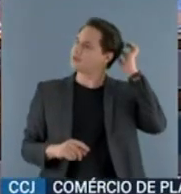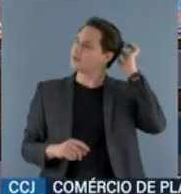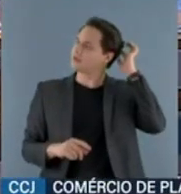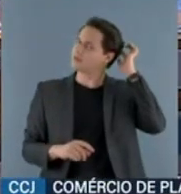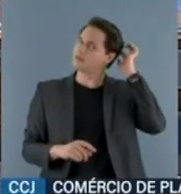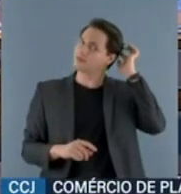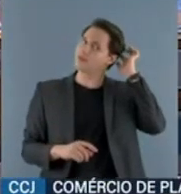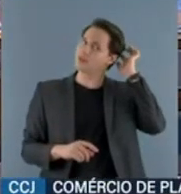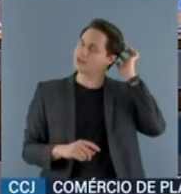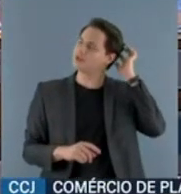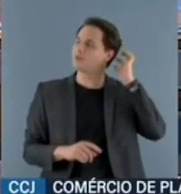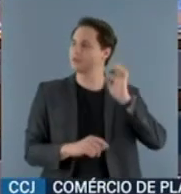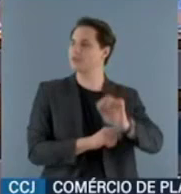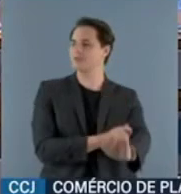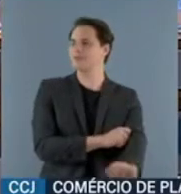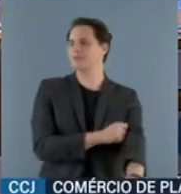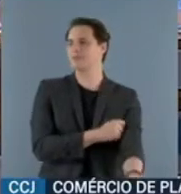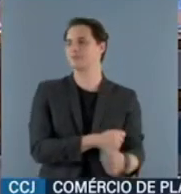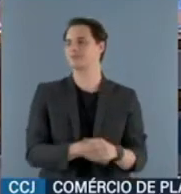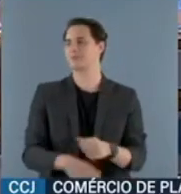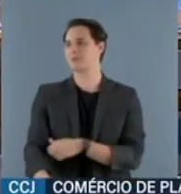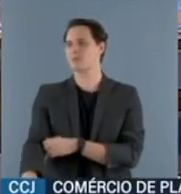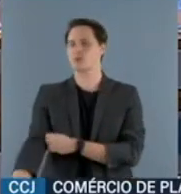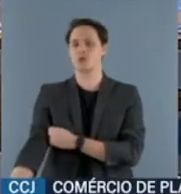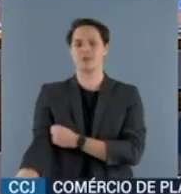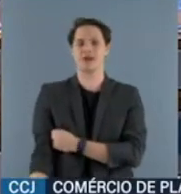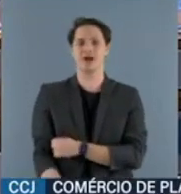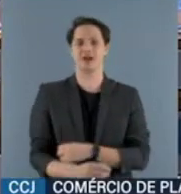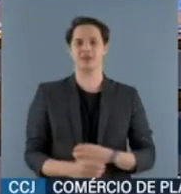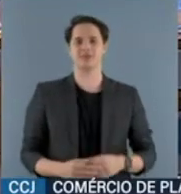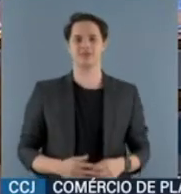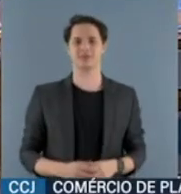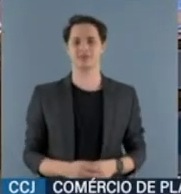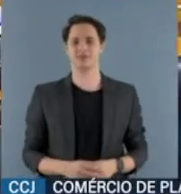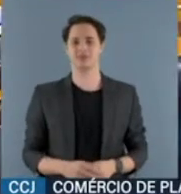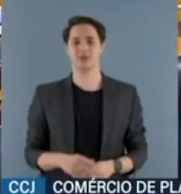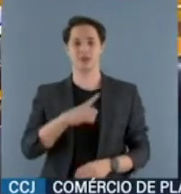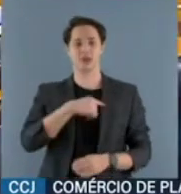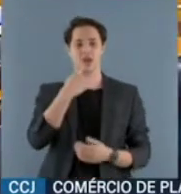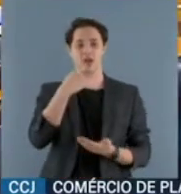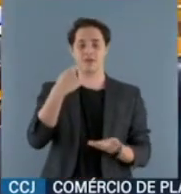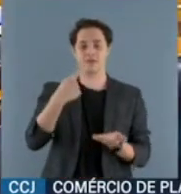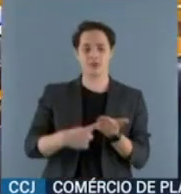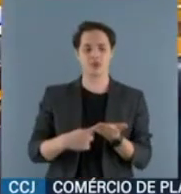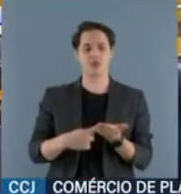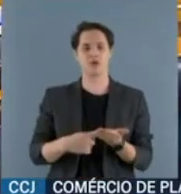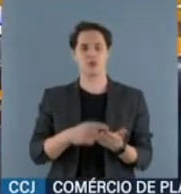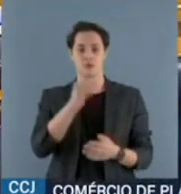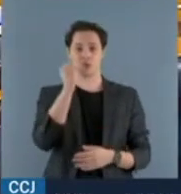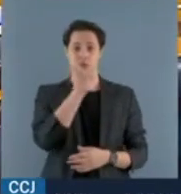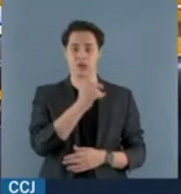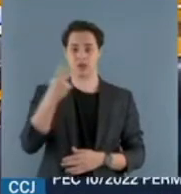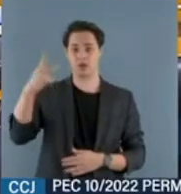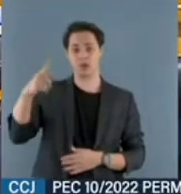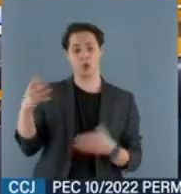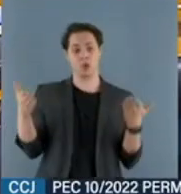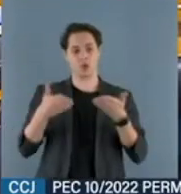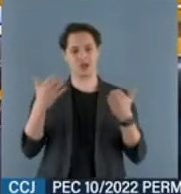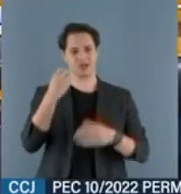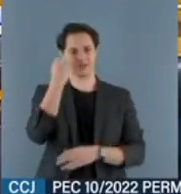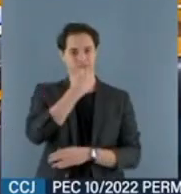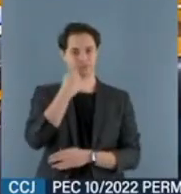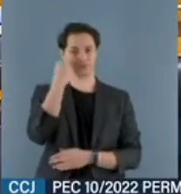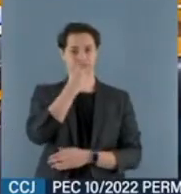quero aqui externar minha estranheza à afirmação trazida pelo hoje senador da